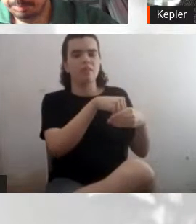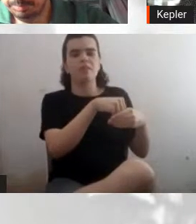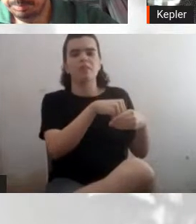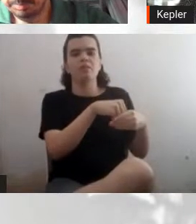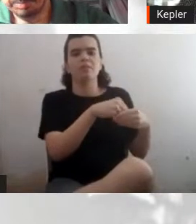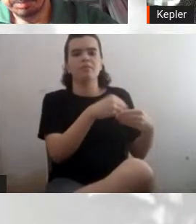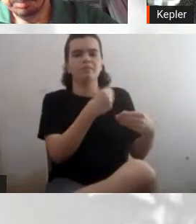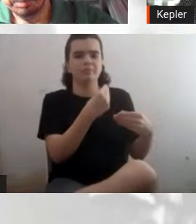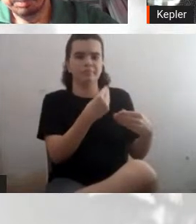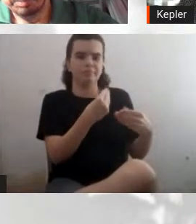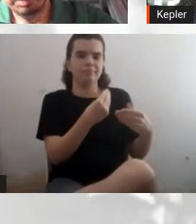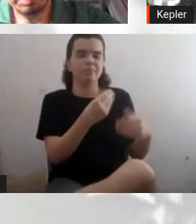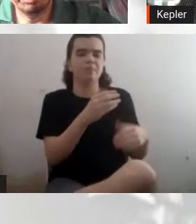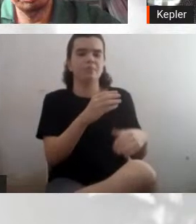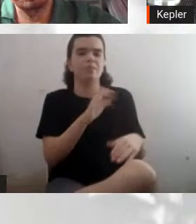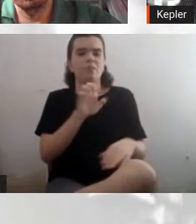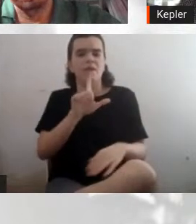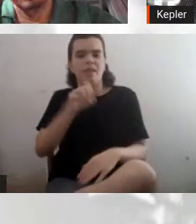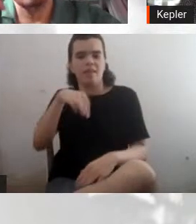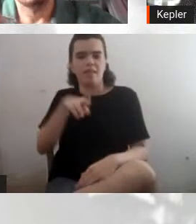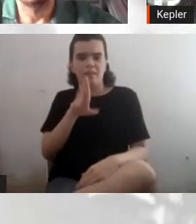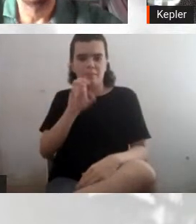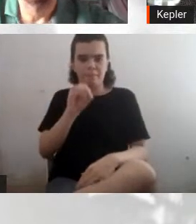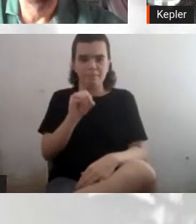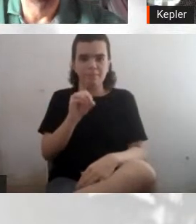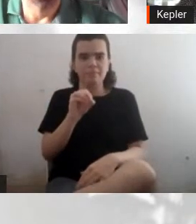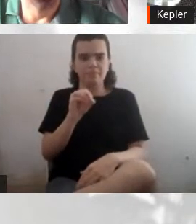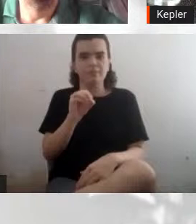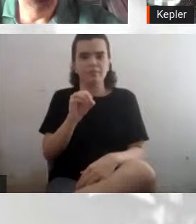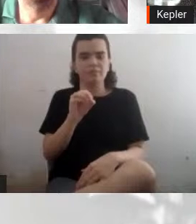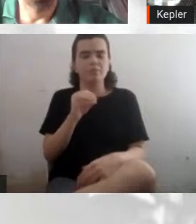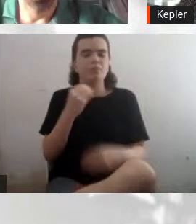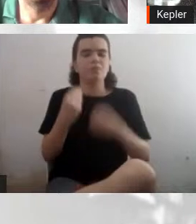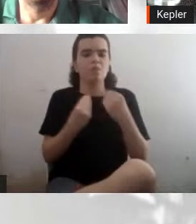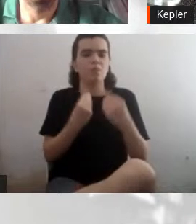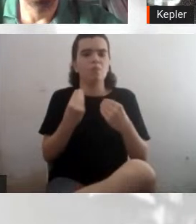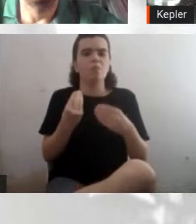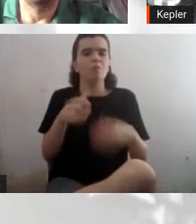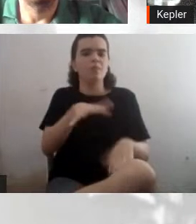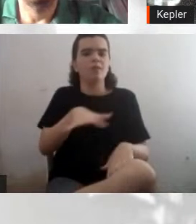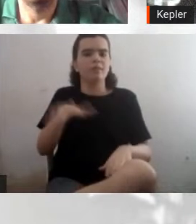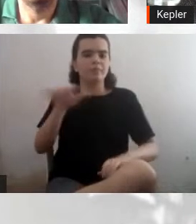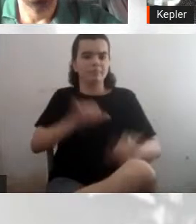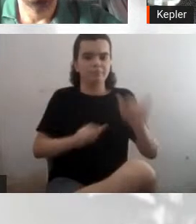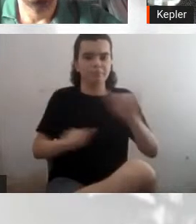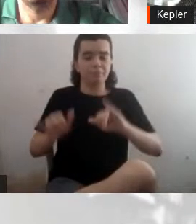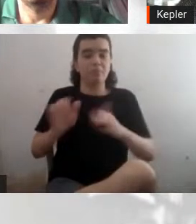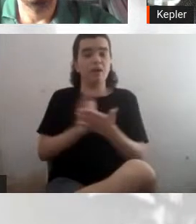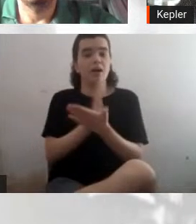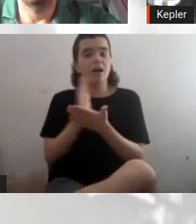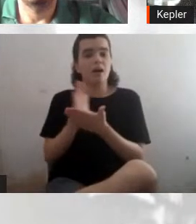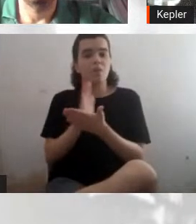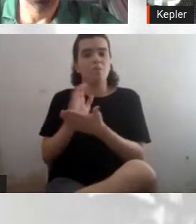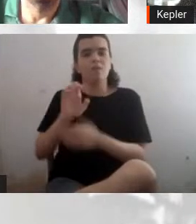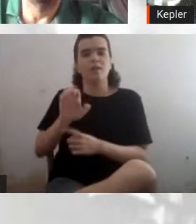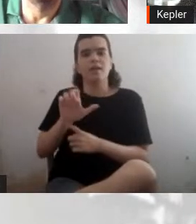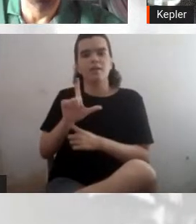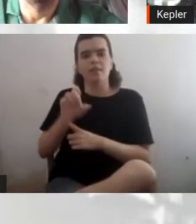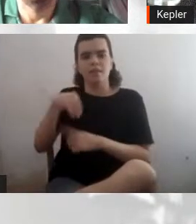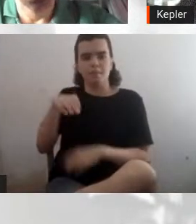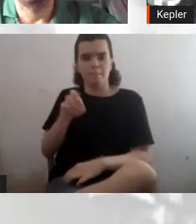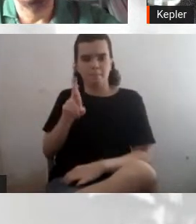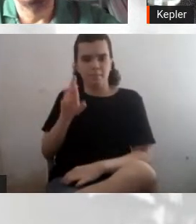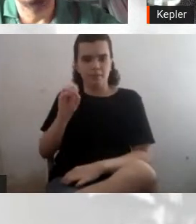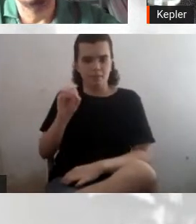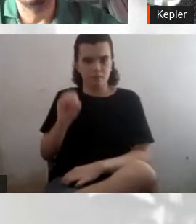todos os elementos foram formados no interior de estrelas, né? Muito poucos foram formados no Big Bang, mas a maioria